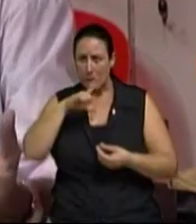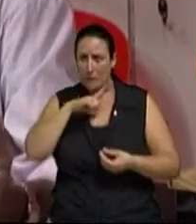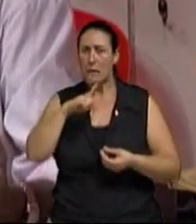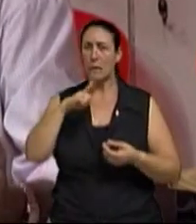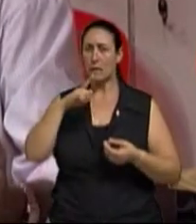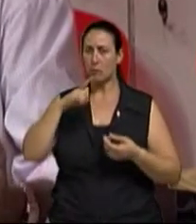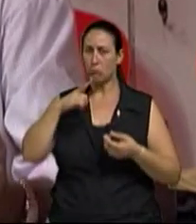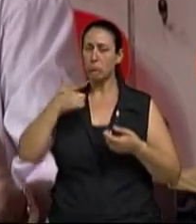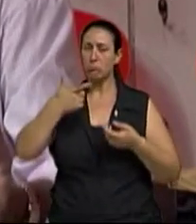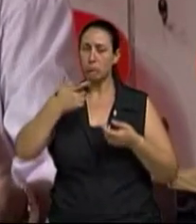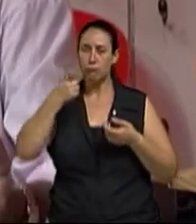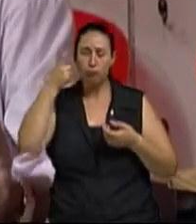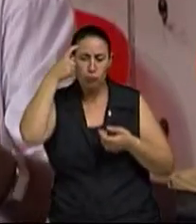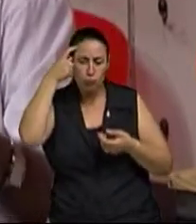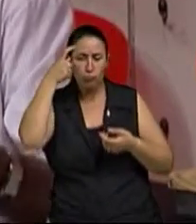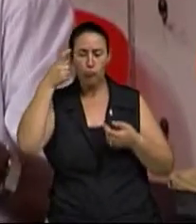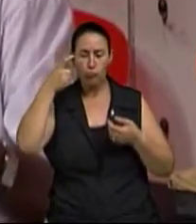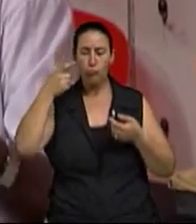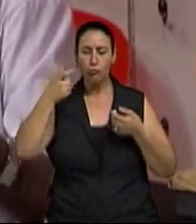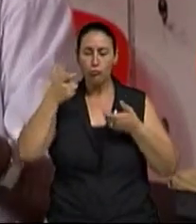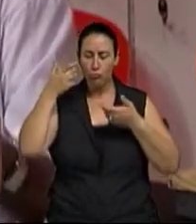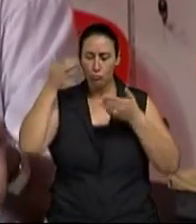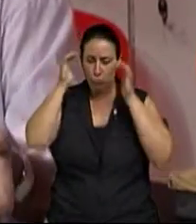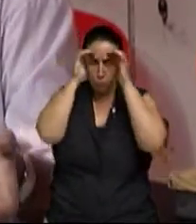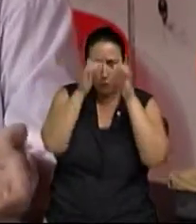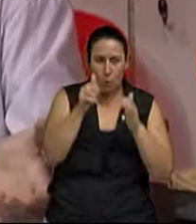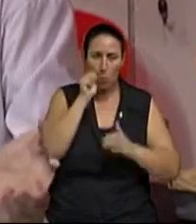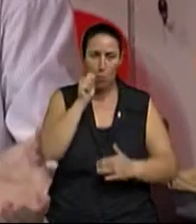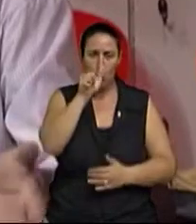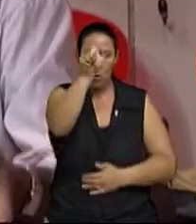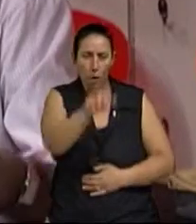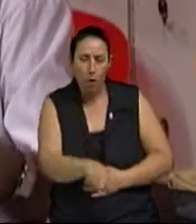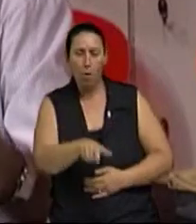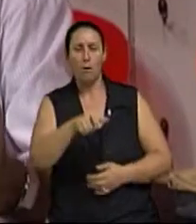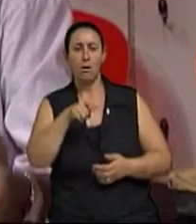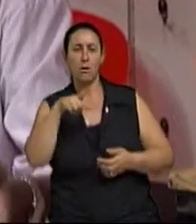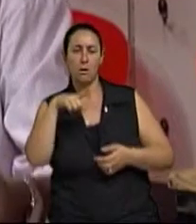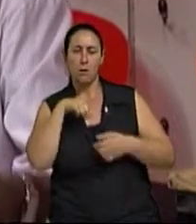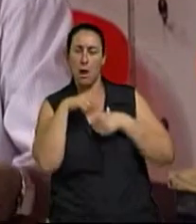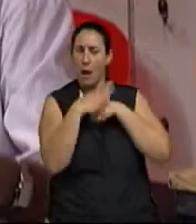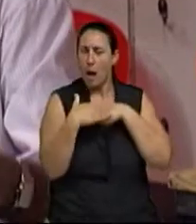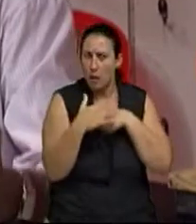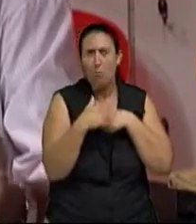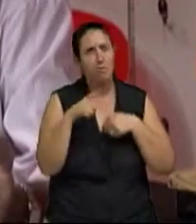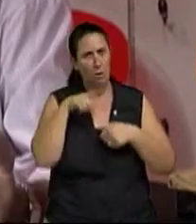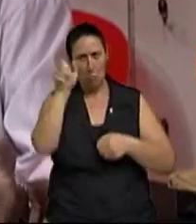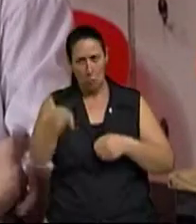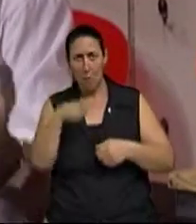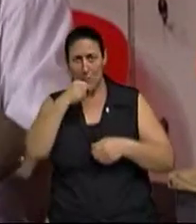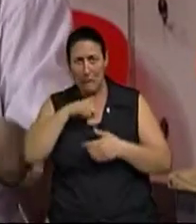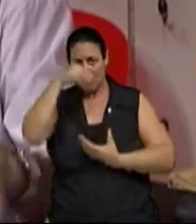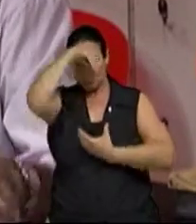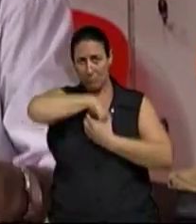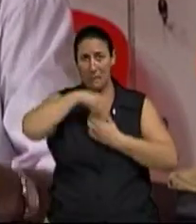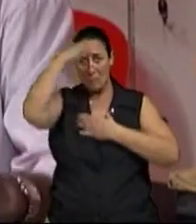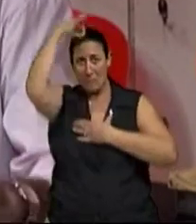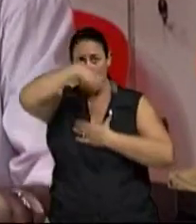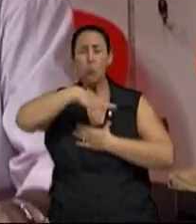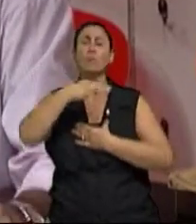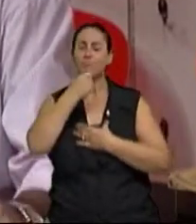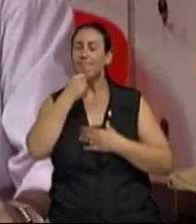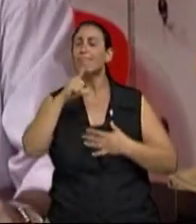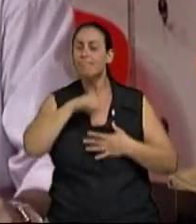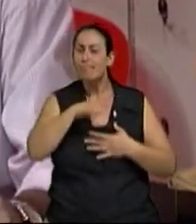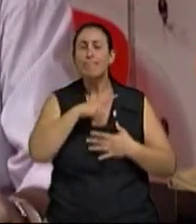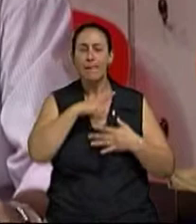nessa perspectiva íntima, ele vai precisar tanto quanto da mulher, de todo esse carinho, de todo esse cuidado, para que ocorra uma